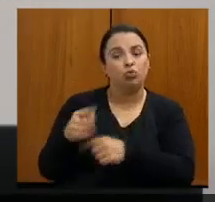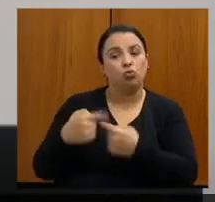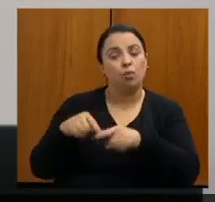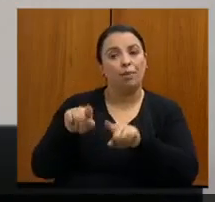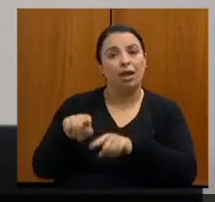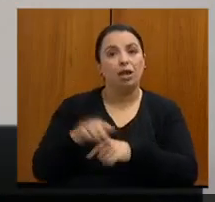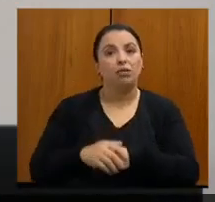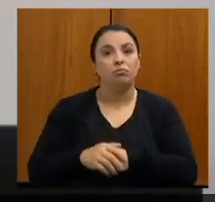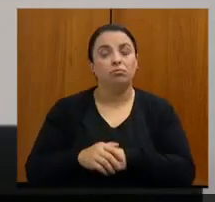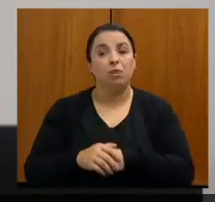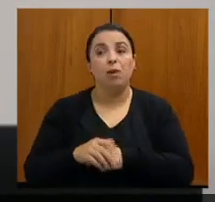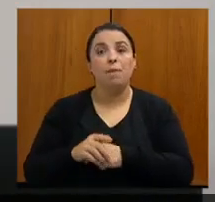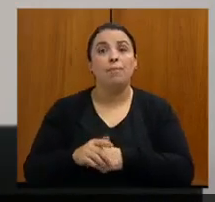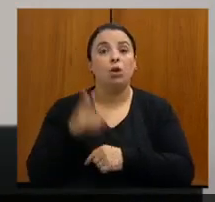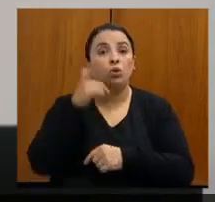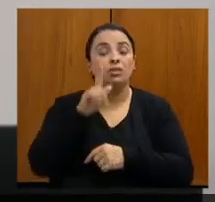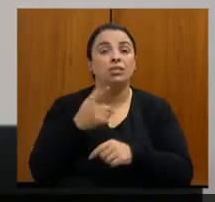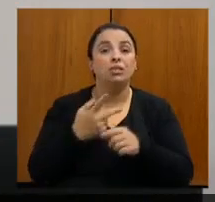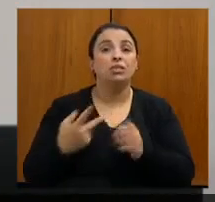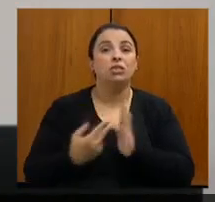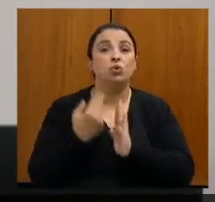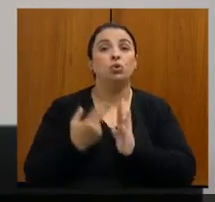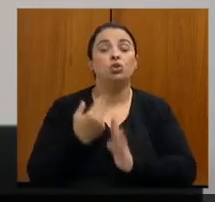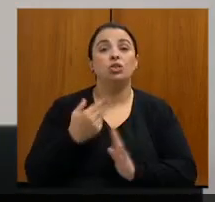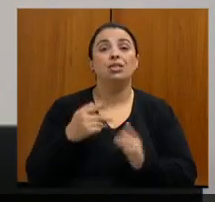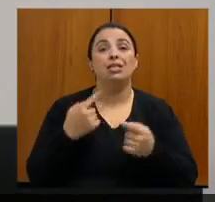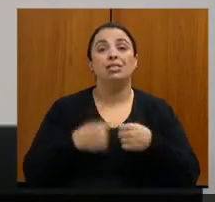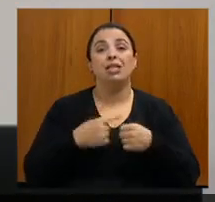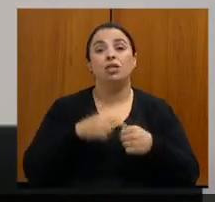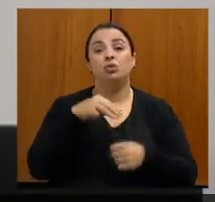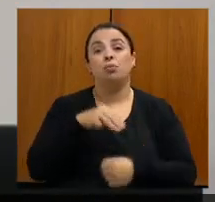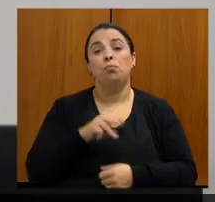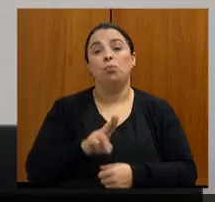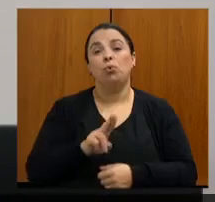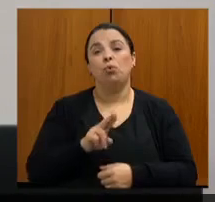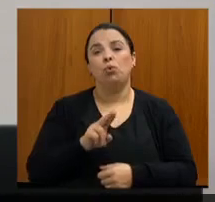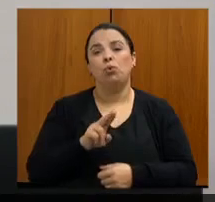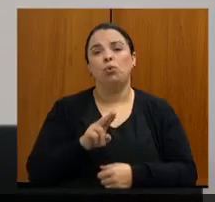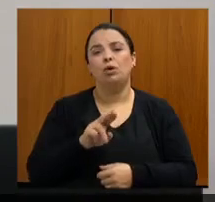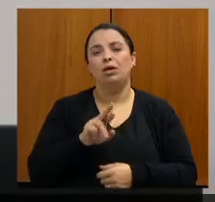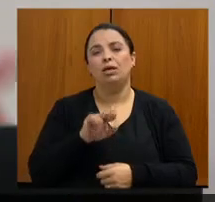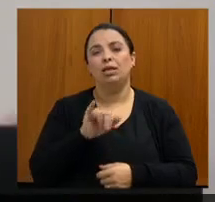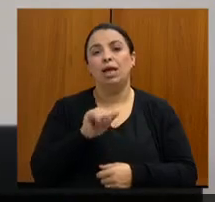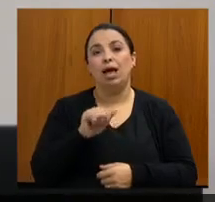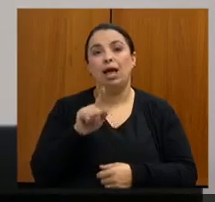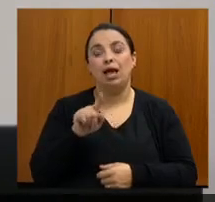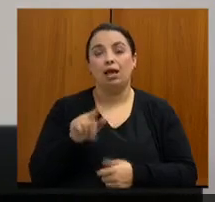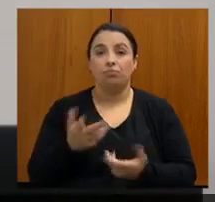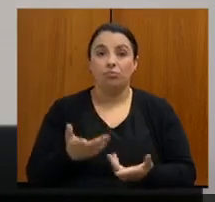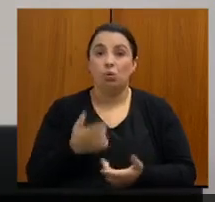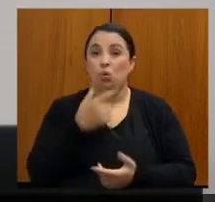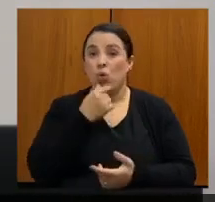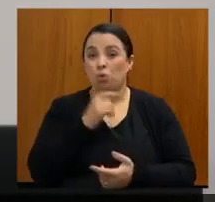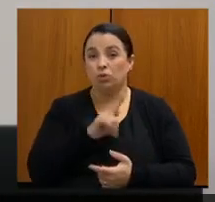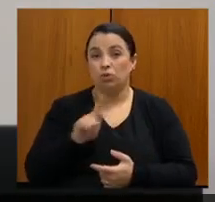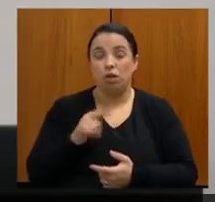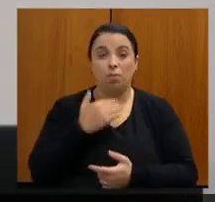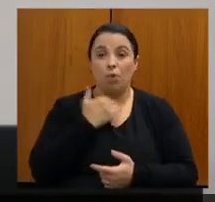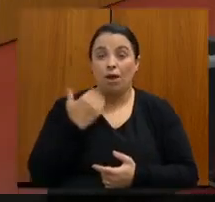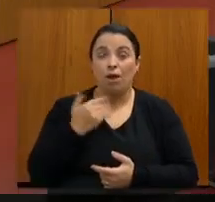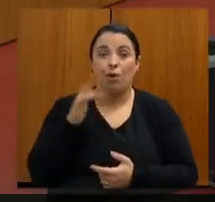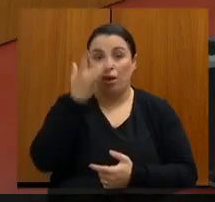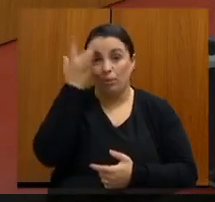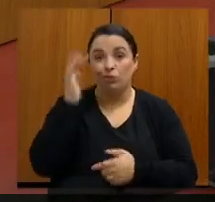operado em Muriaé. Ocorreu que o vereador ficou sem o carro, o genro tinha uma saúde, acabou falecendo e sobreviveu apenas o paciente.